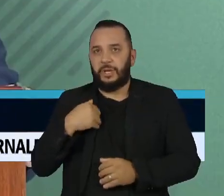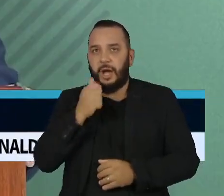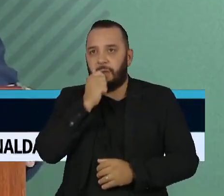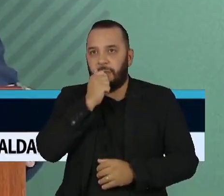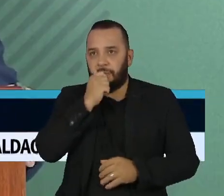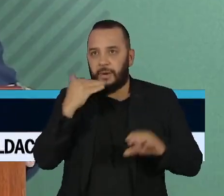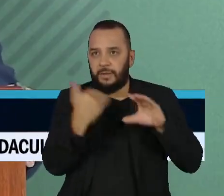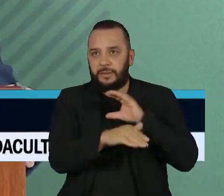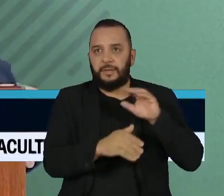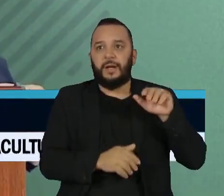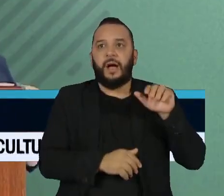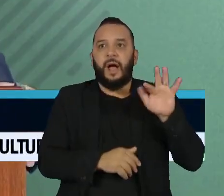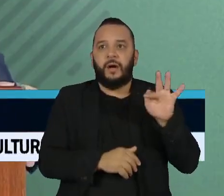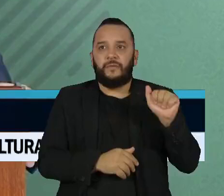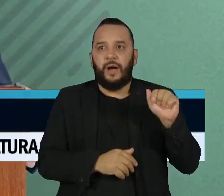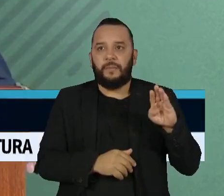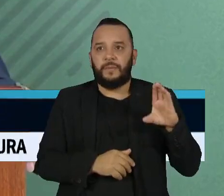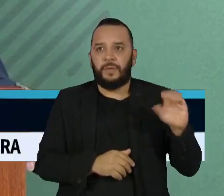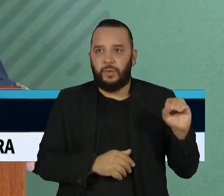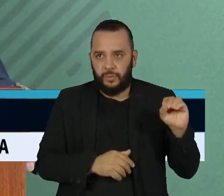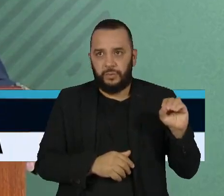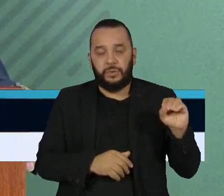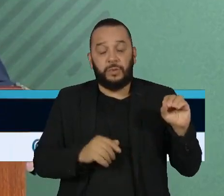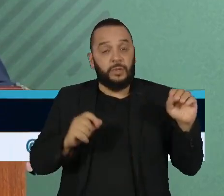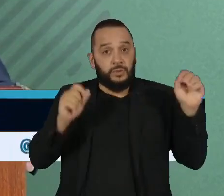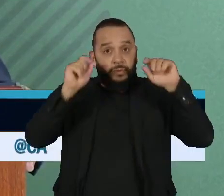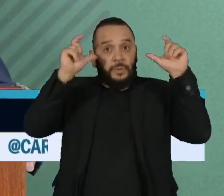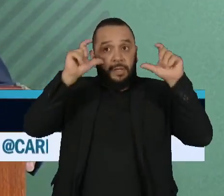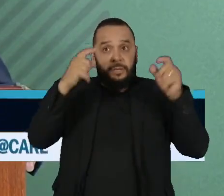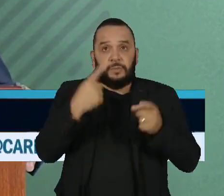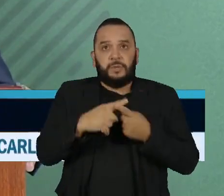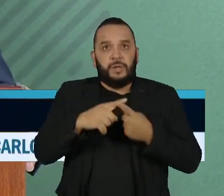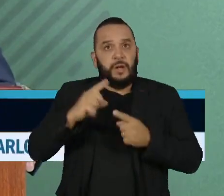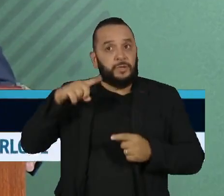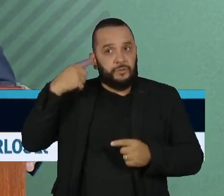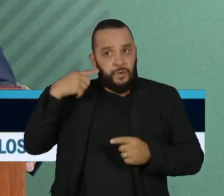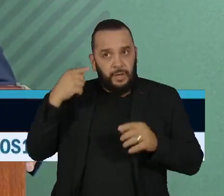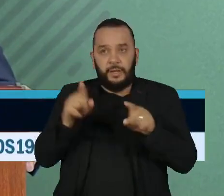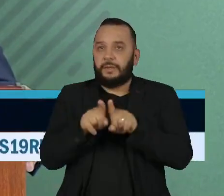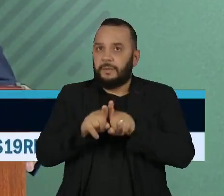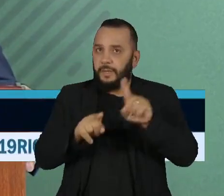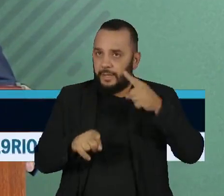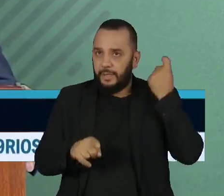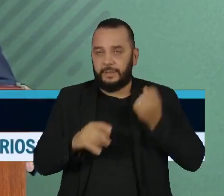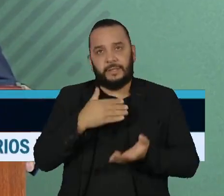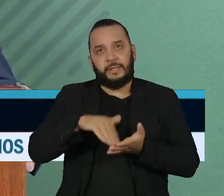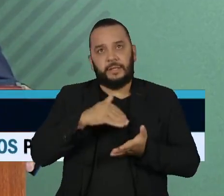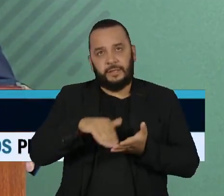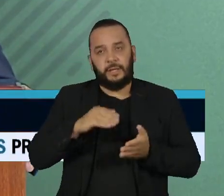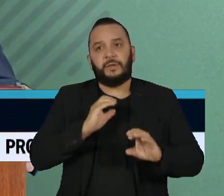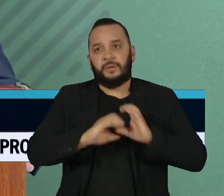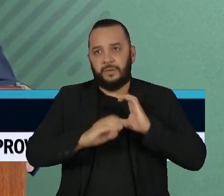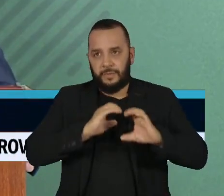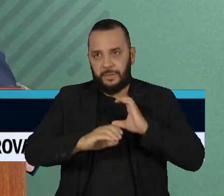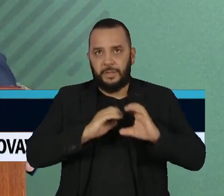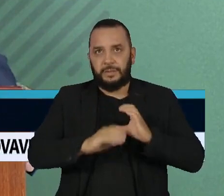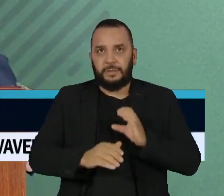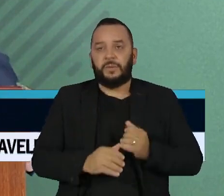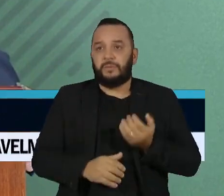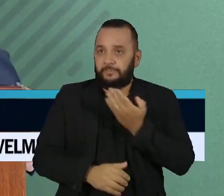Fábio Weingarten. Surpreso com o fato de que o advogado e ex-secretário de comunicação do governo Bolsonaro